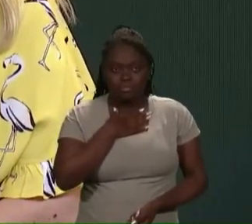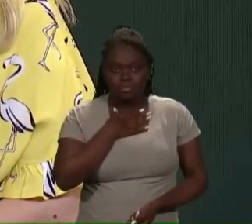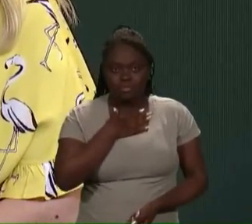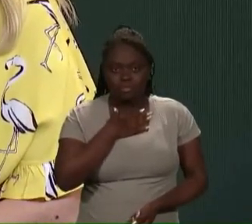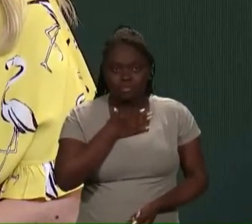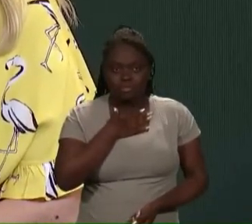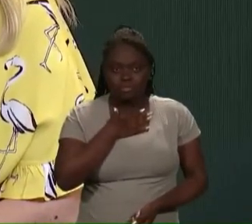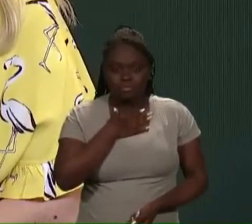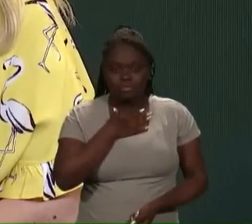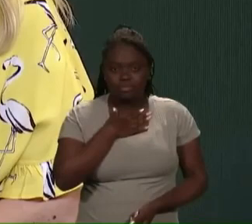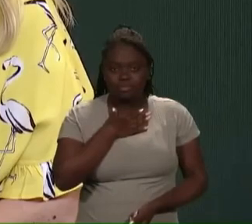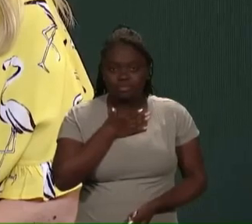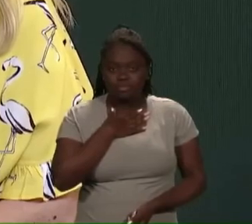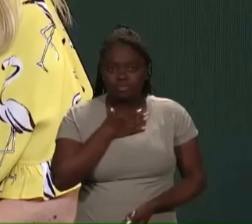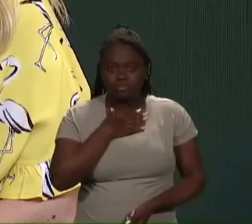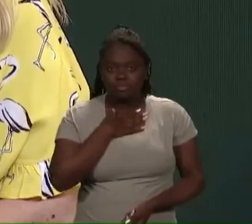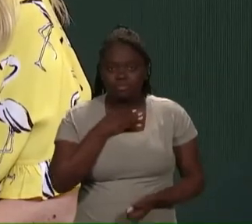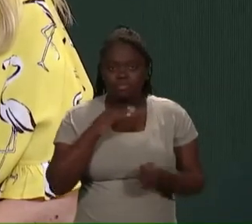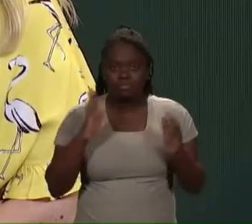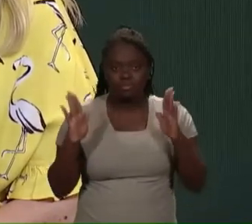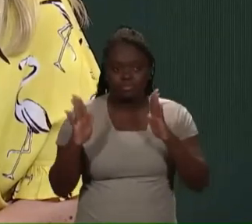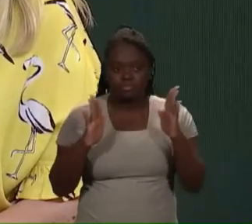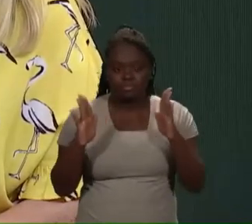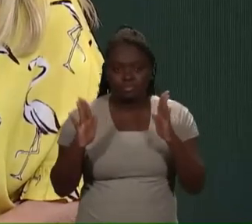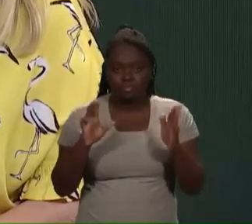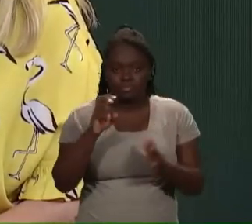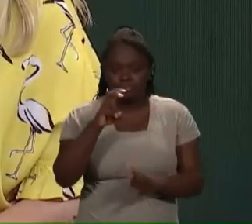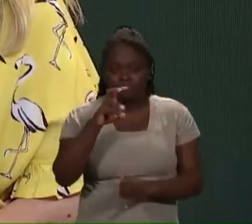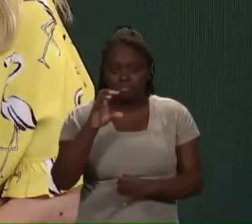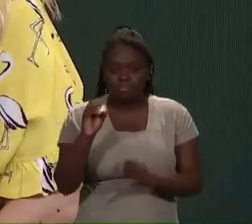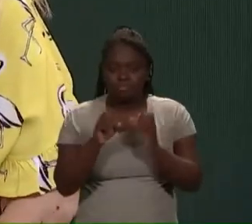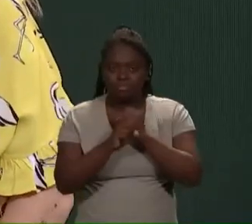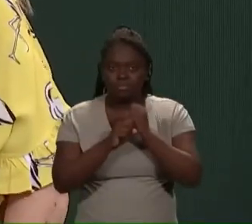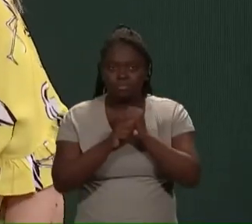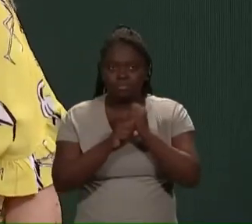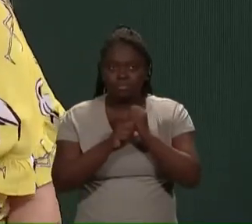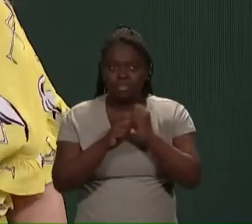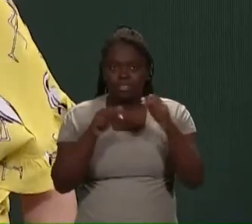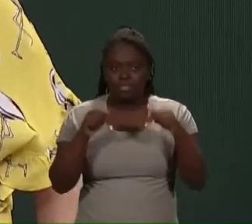Durante esses 50 anos aqui na Lagoinha.